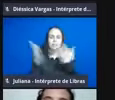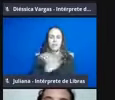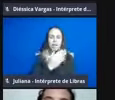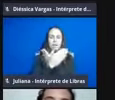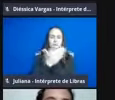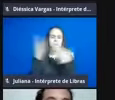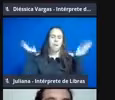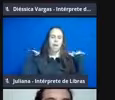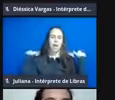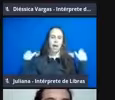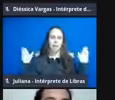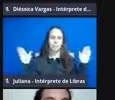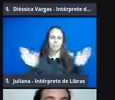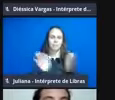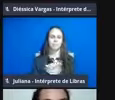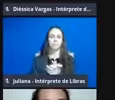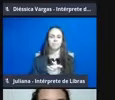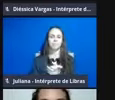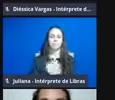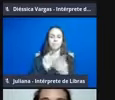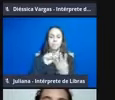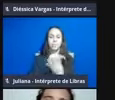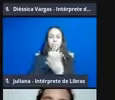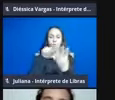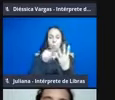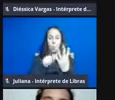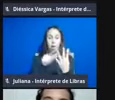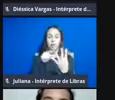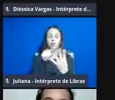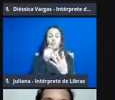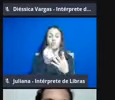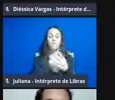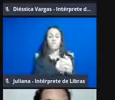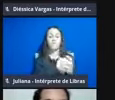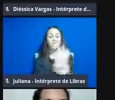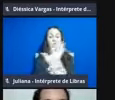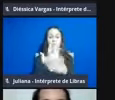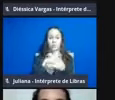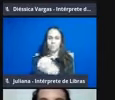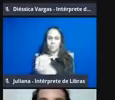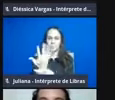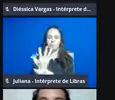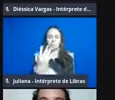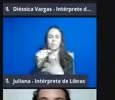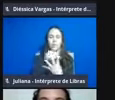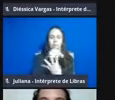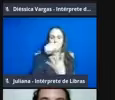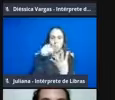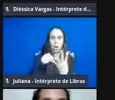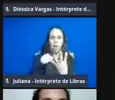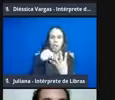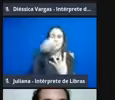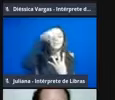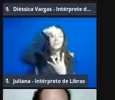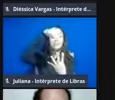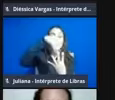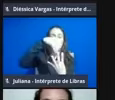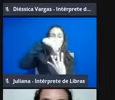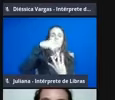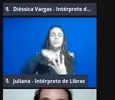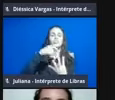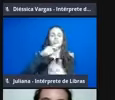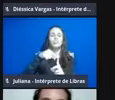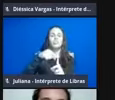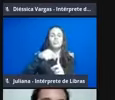Enquanto os outros quatro alunos, eles receberam flores, e dentro dessas flores, onde é para ser o miolo, havia glitter colorido.